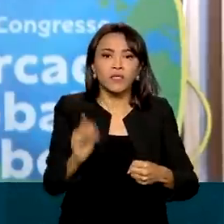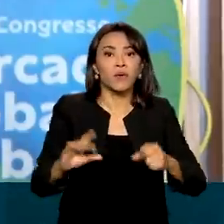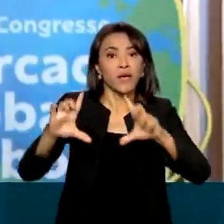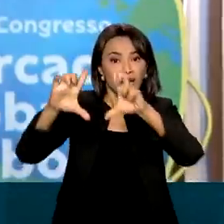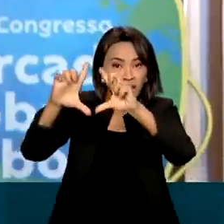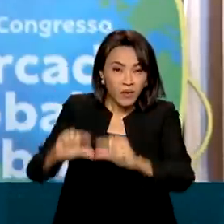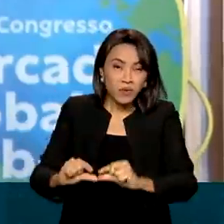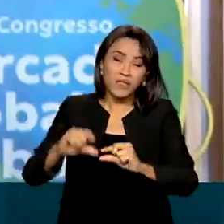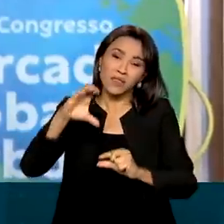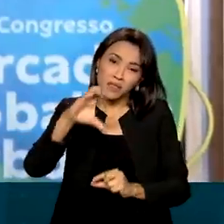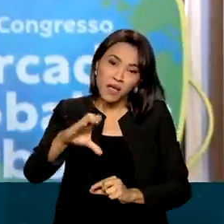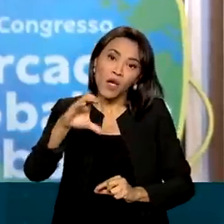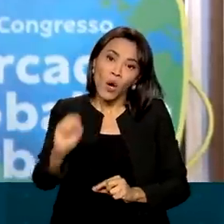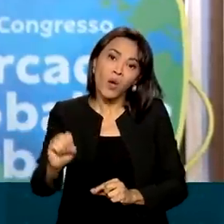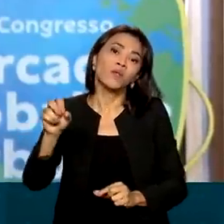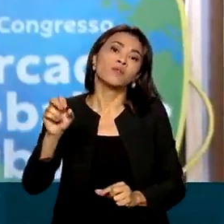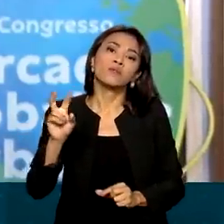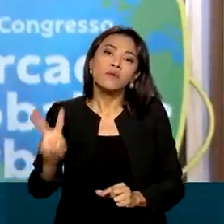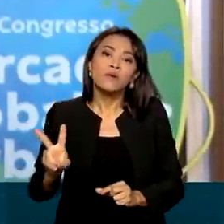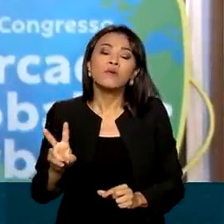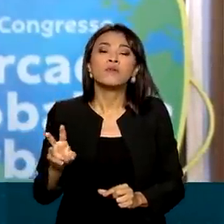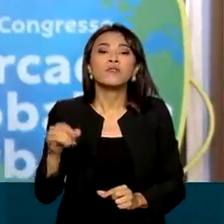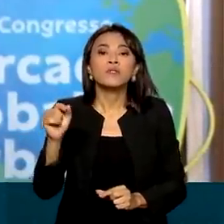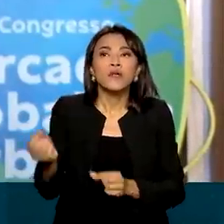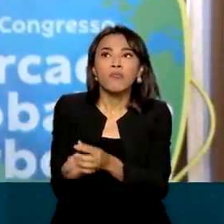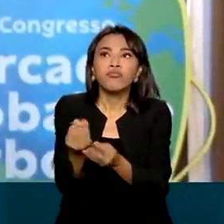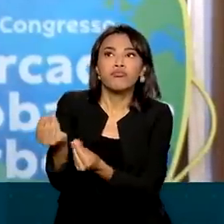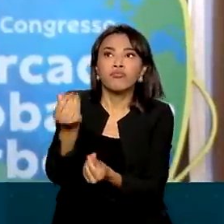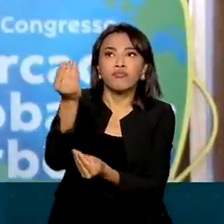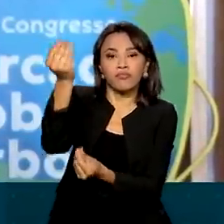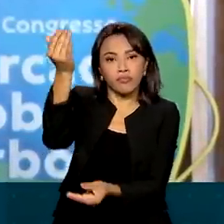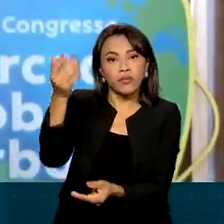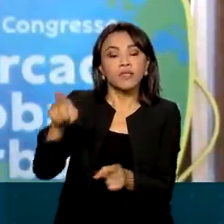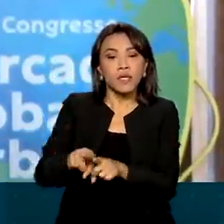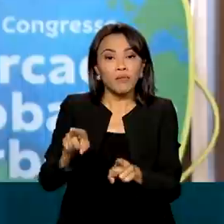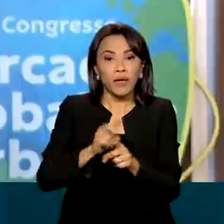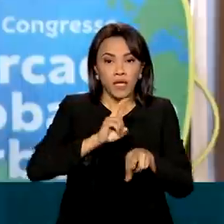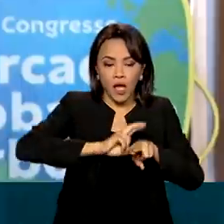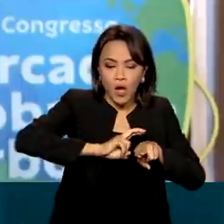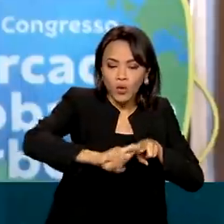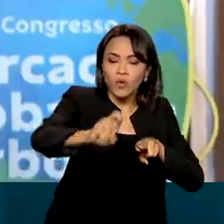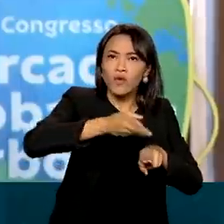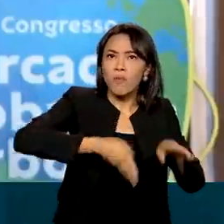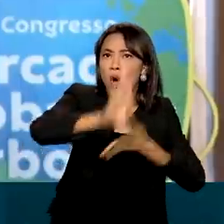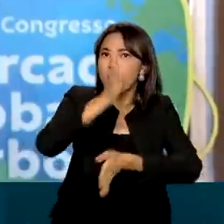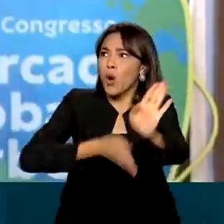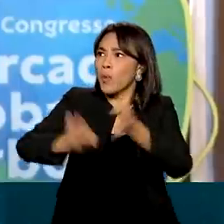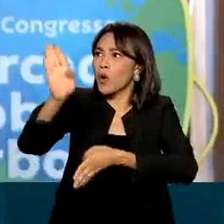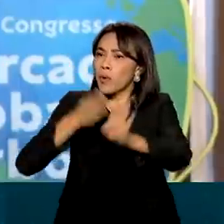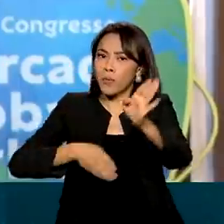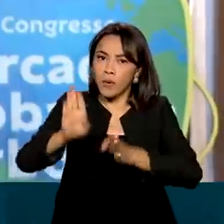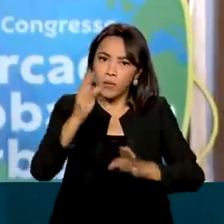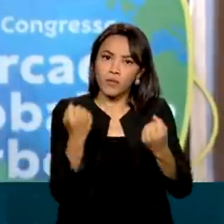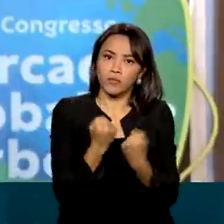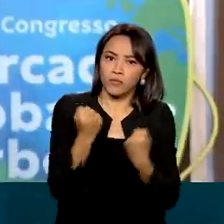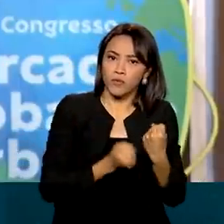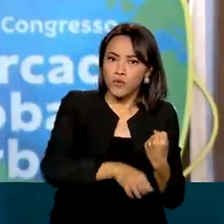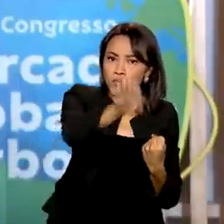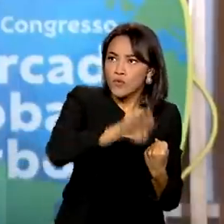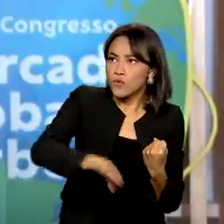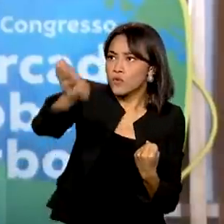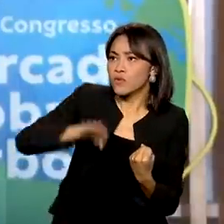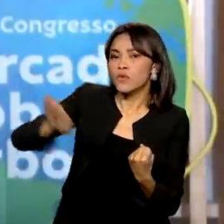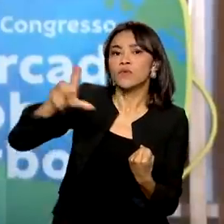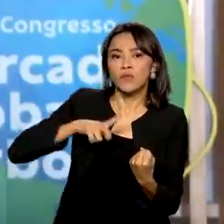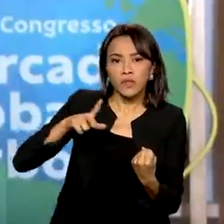CO2, como as ferrovias, a hidrovia, a cabotagem, mas também nas rodovias a gente tem, então, materiais sustentáveis nas nossas rodovias,